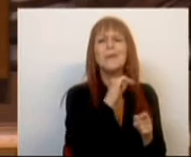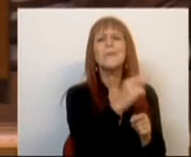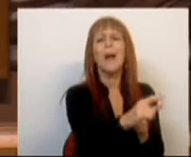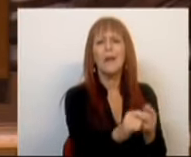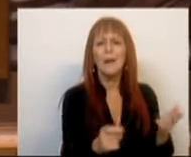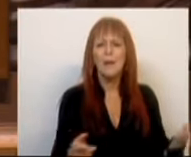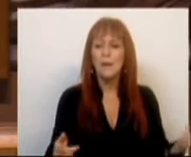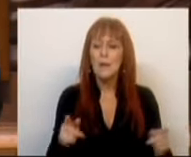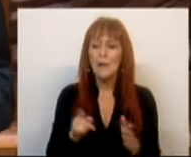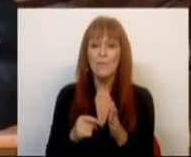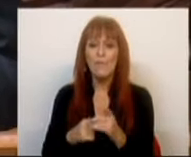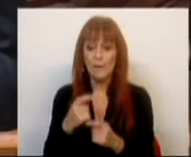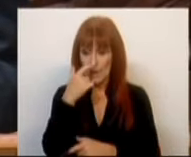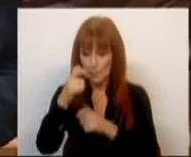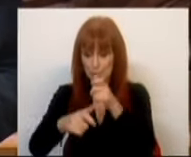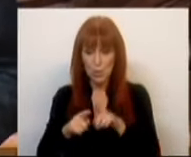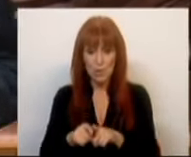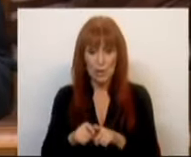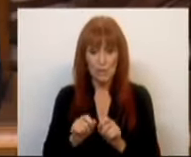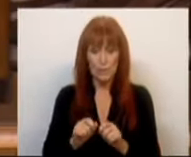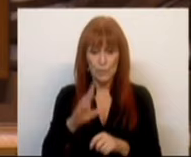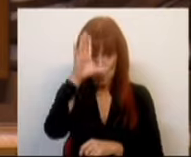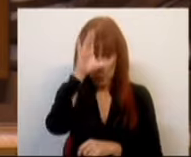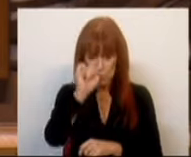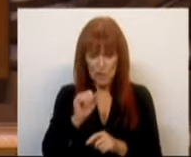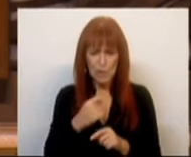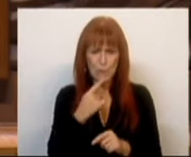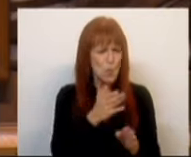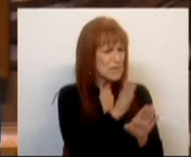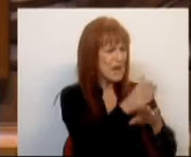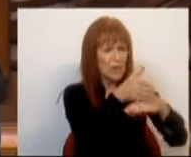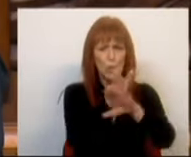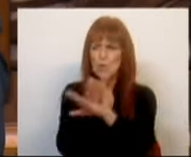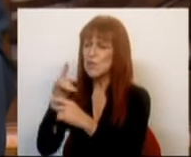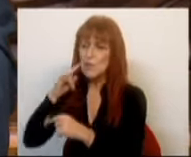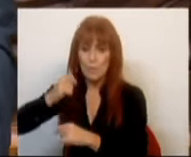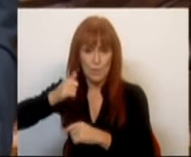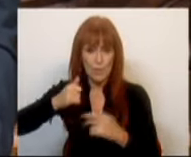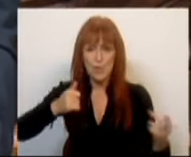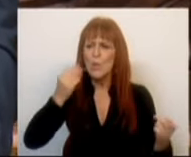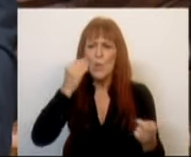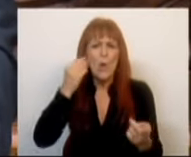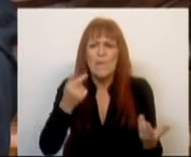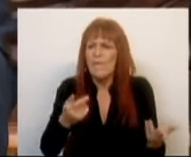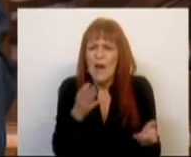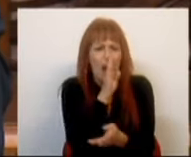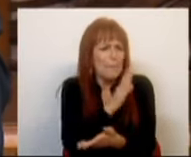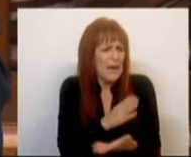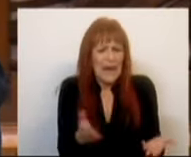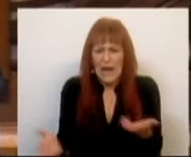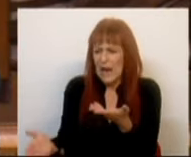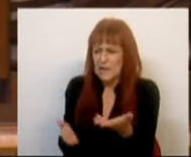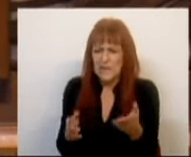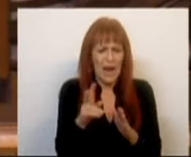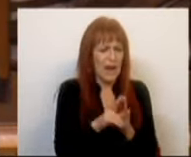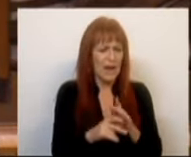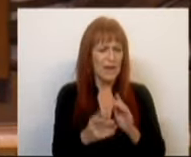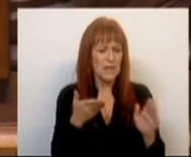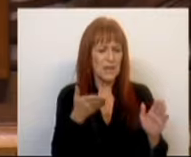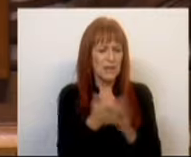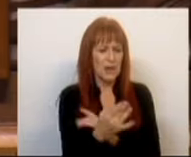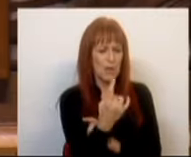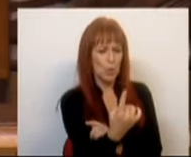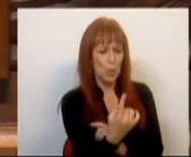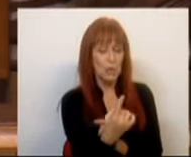sai? Se falta gente no Estado, em tantos setores essenciais, como é que se vai aplicar a regra do entra 1